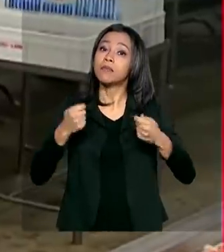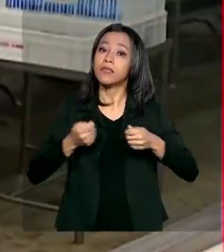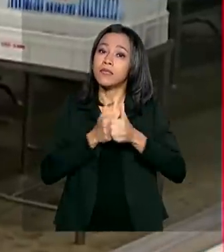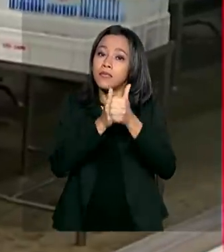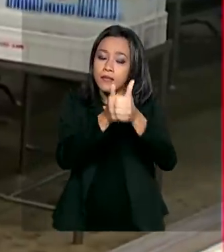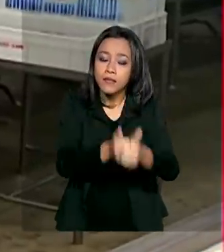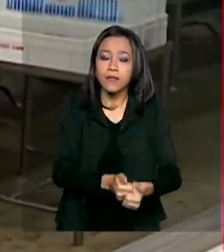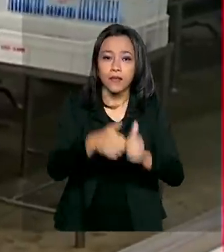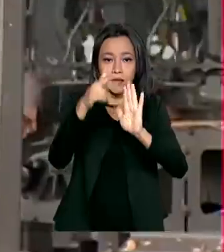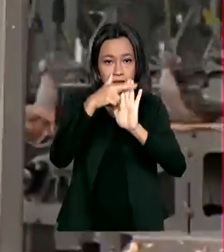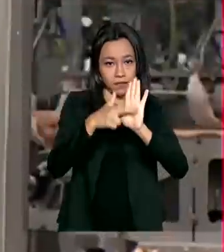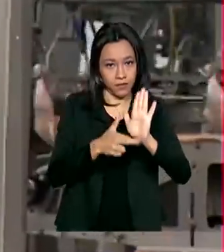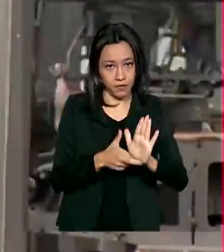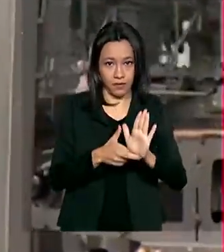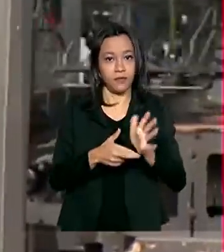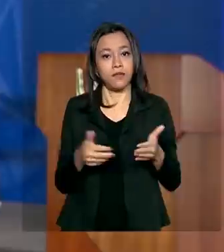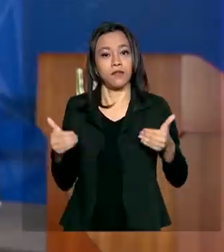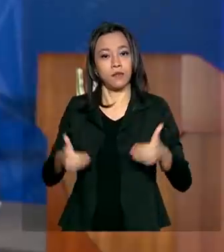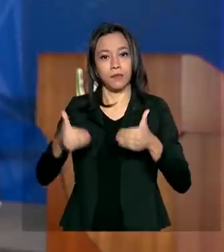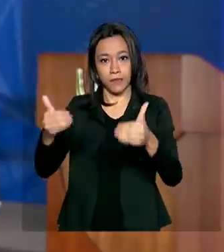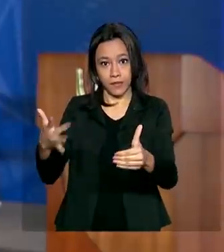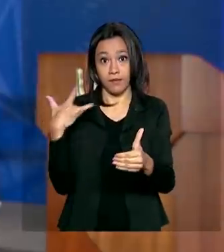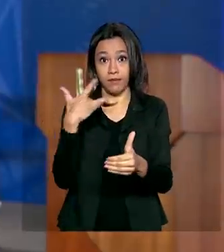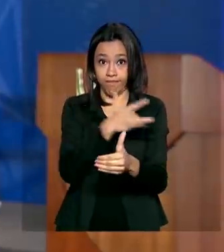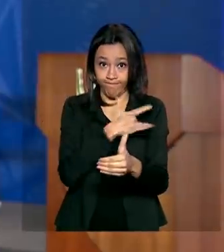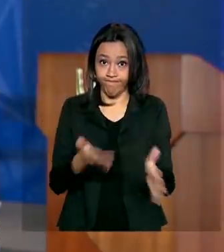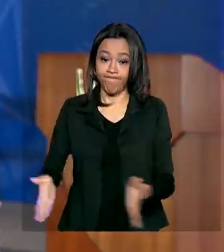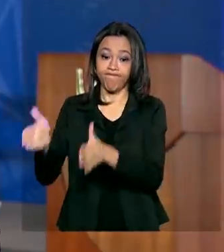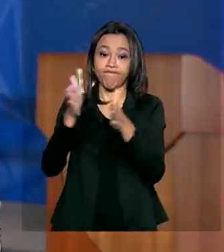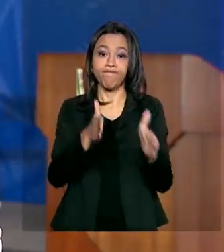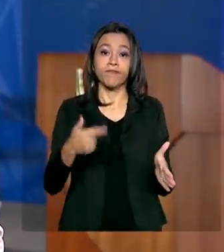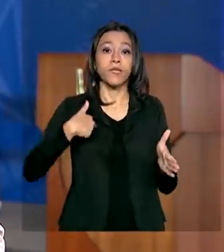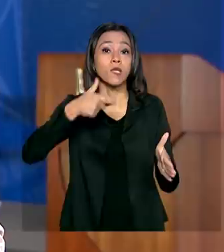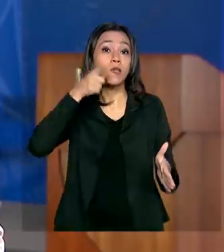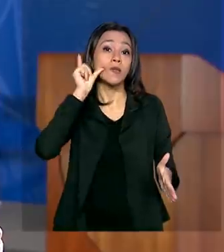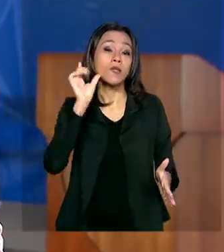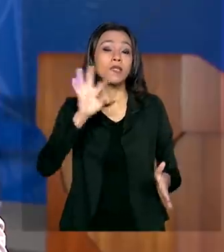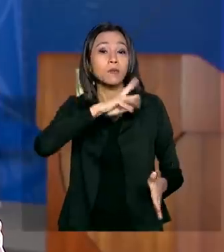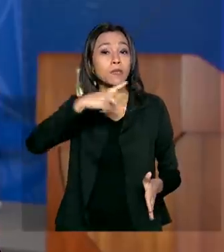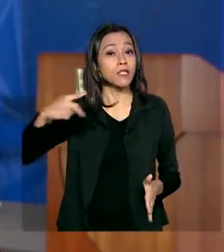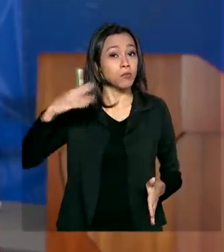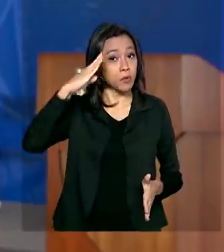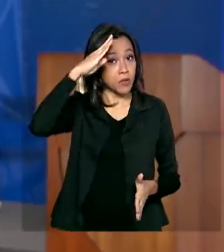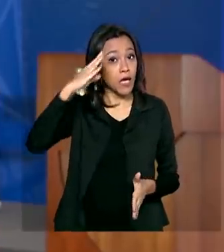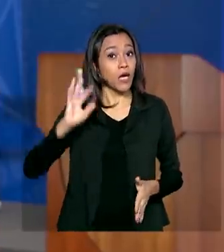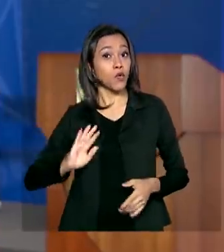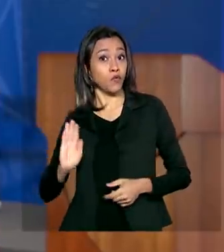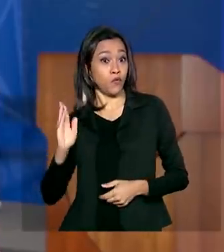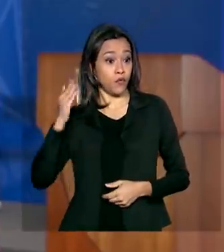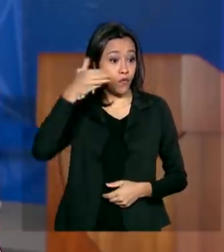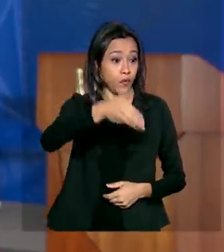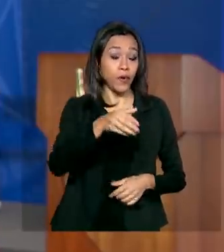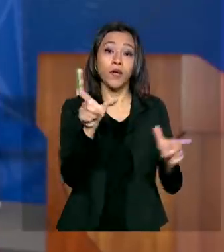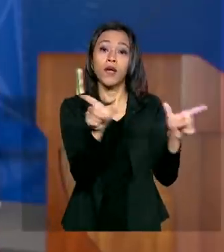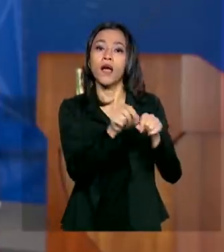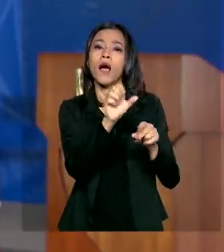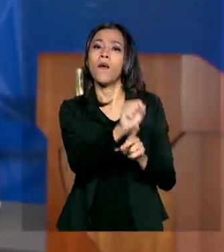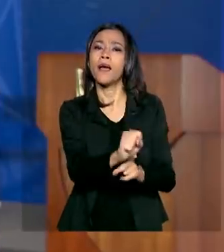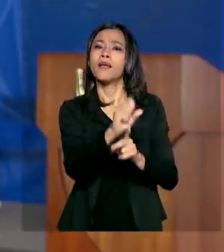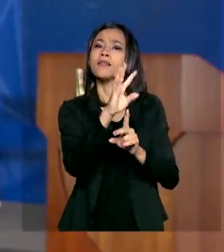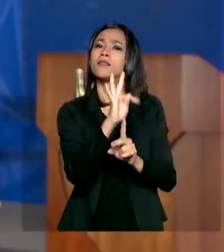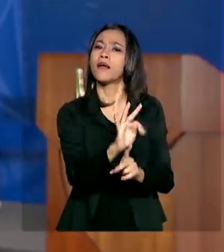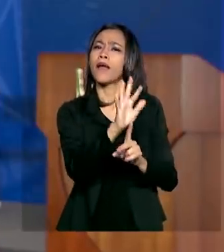determinações do Ministério da Saúde. E ontem, presidente Jair Bolsonaro foi até o Supremo Tribunal Federal